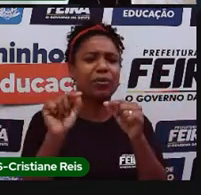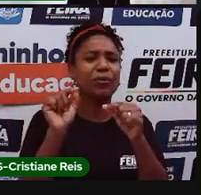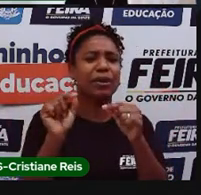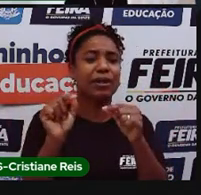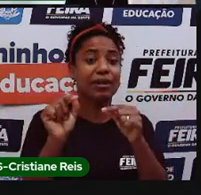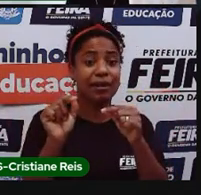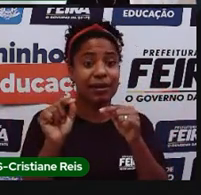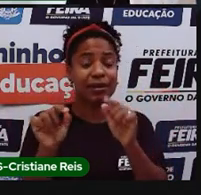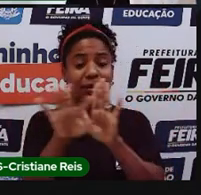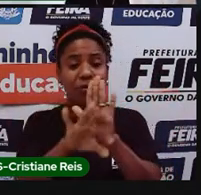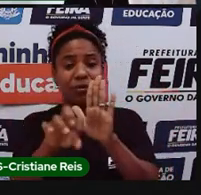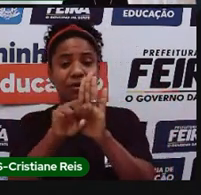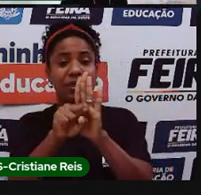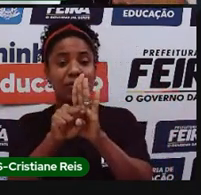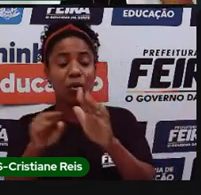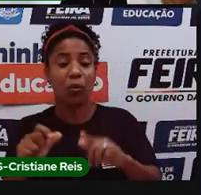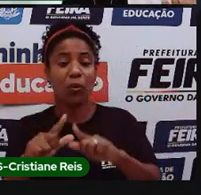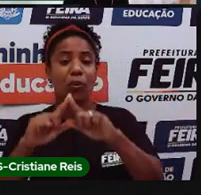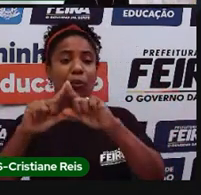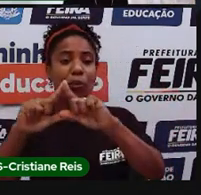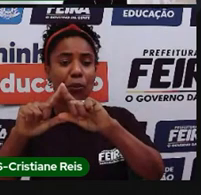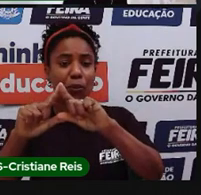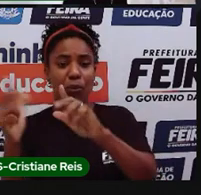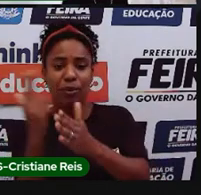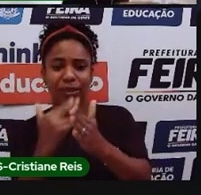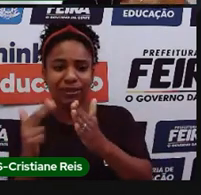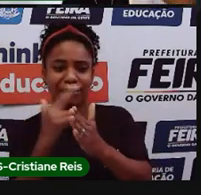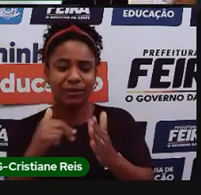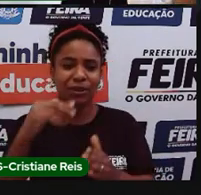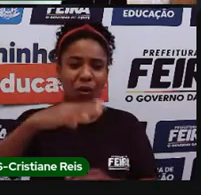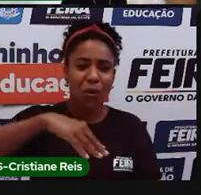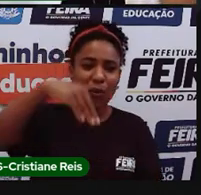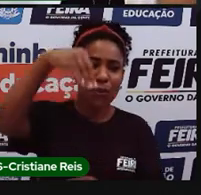o que é que representa aquele triângulo, aquele cone,